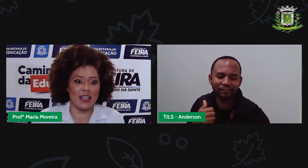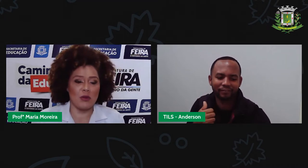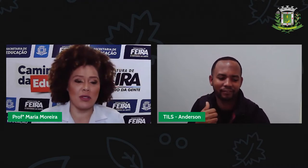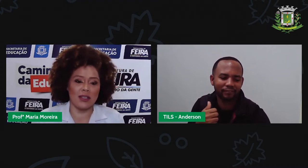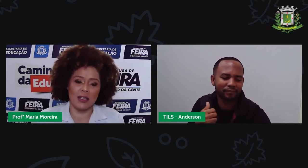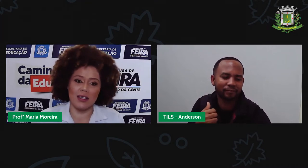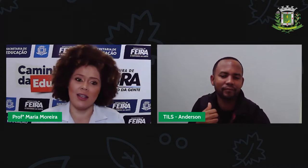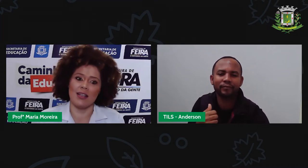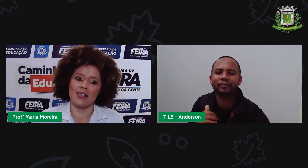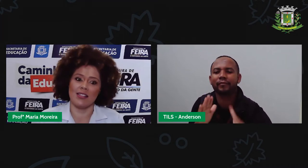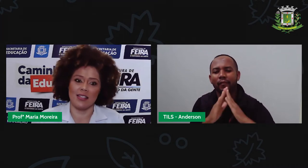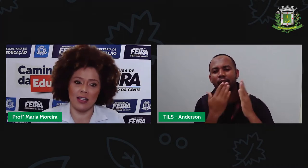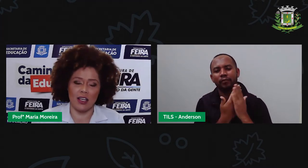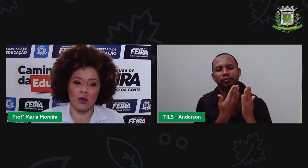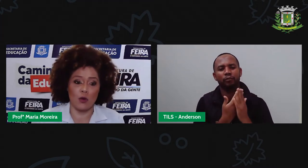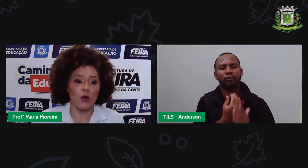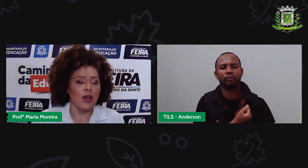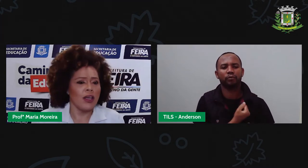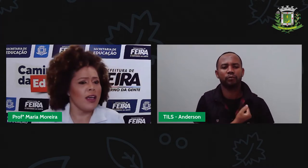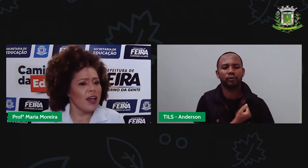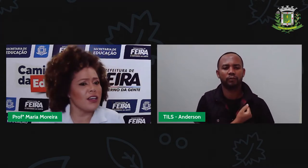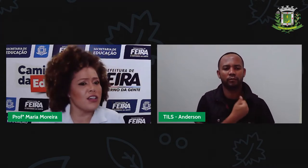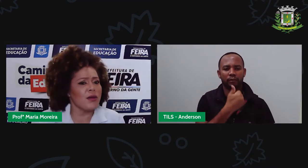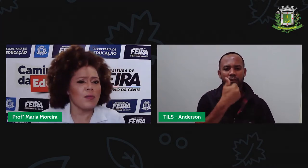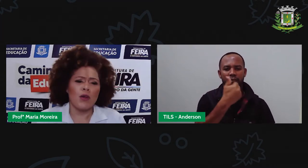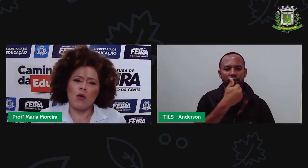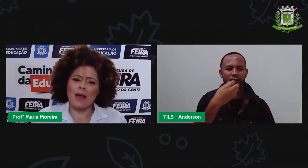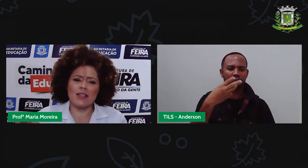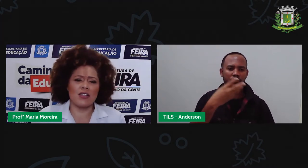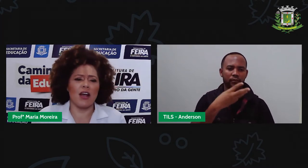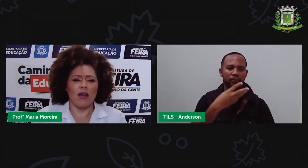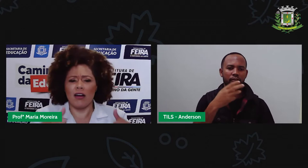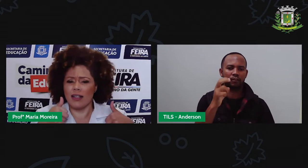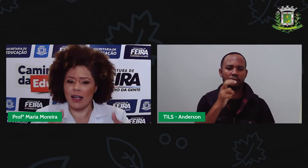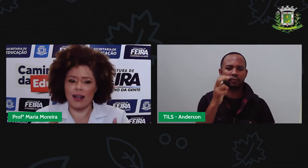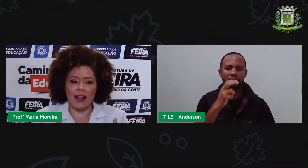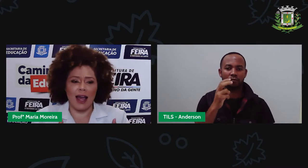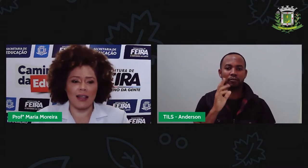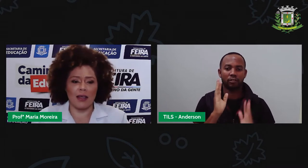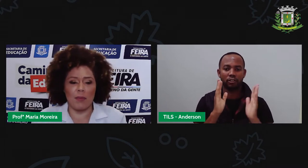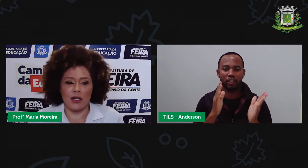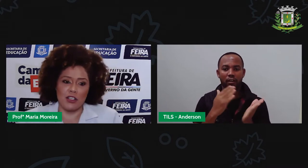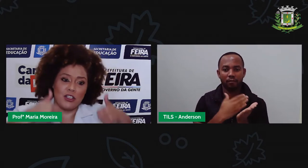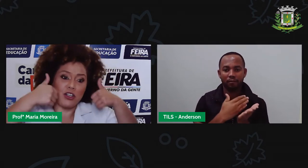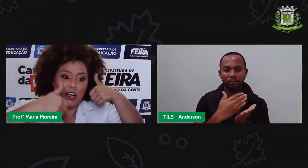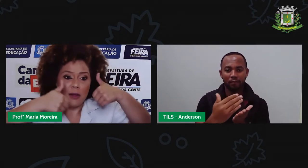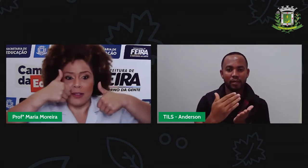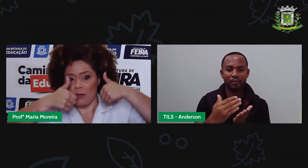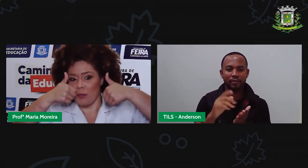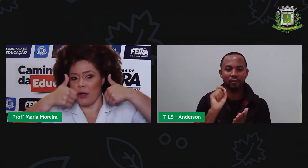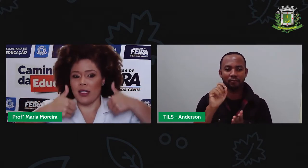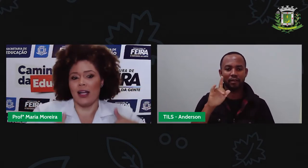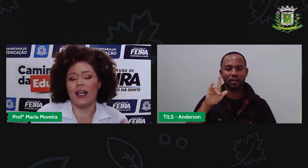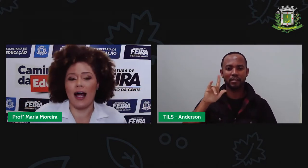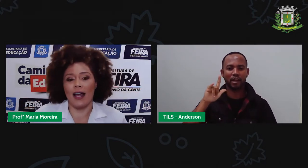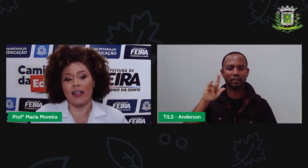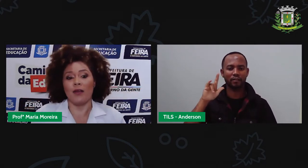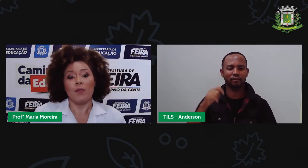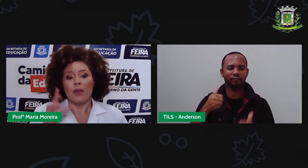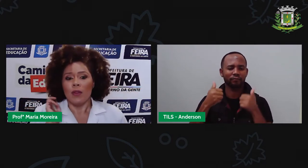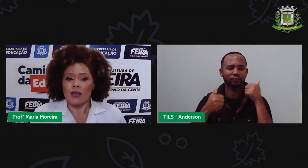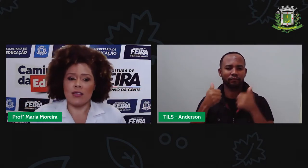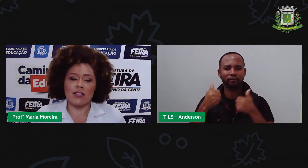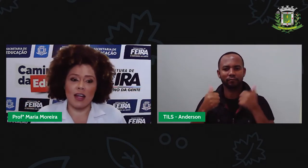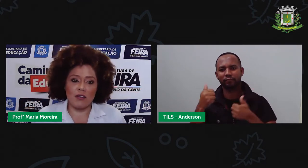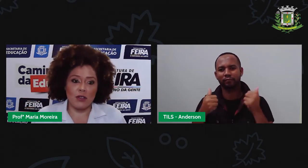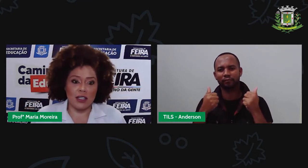135. E aí, começa já colocando aquele like aqui pra gente, ó. Bota aquele like,